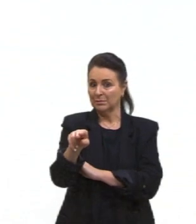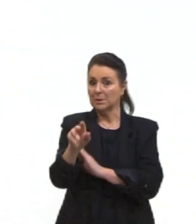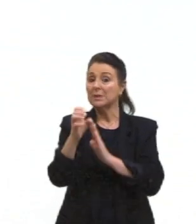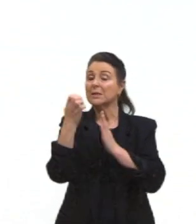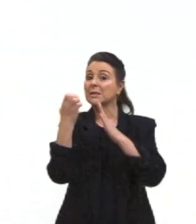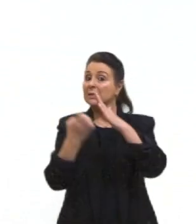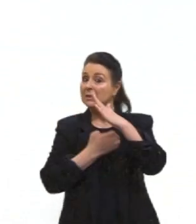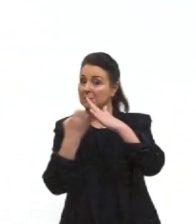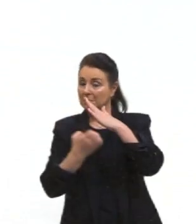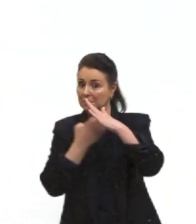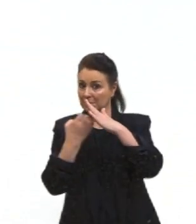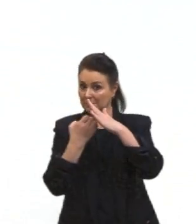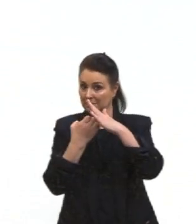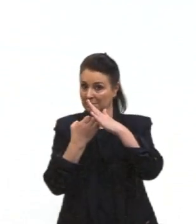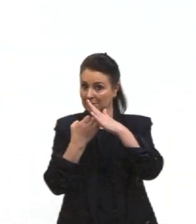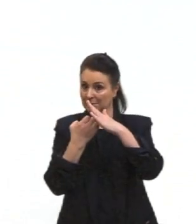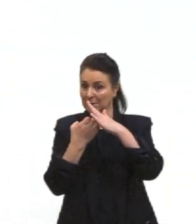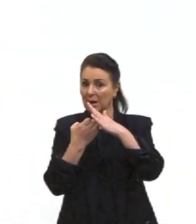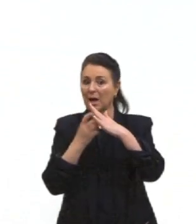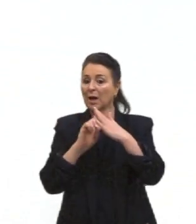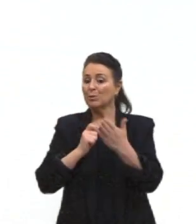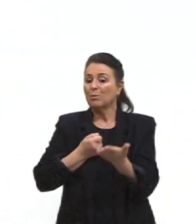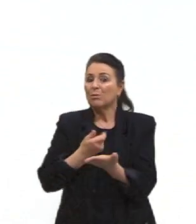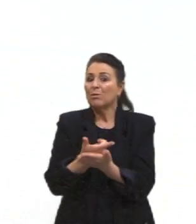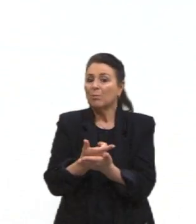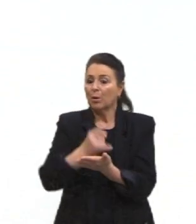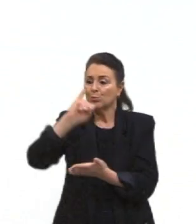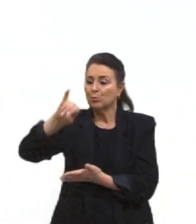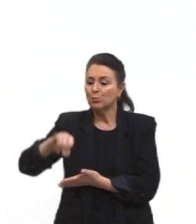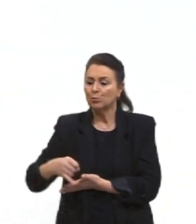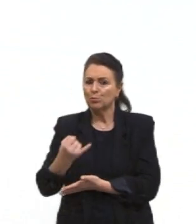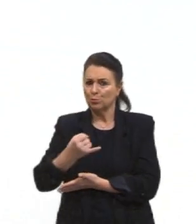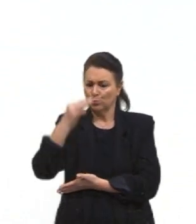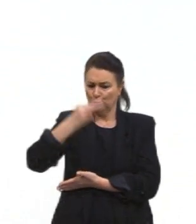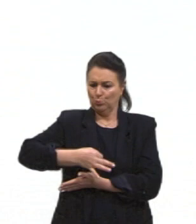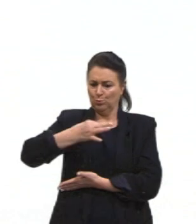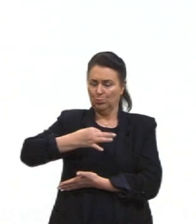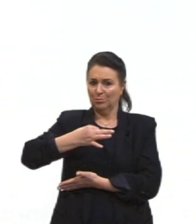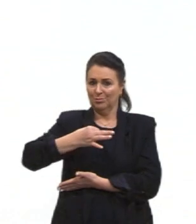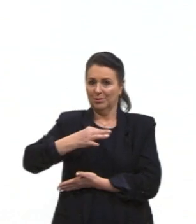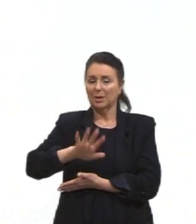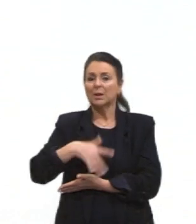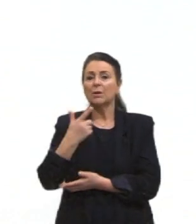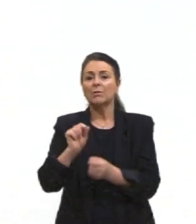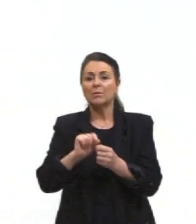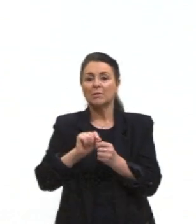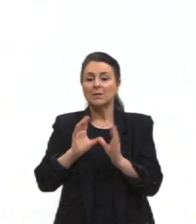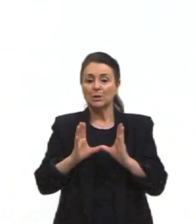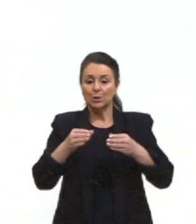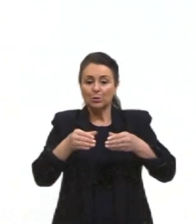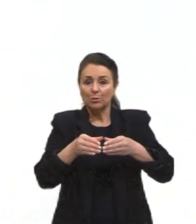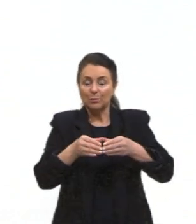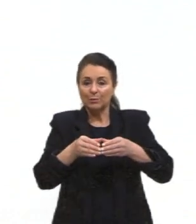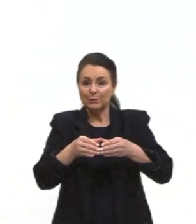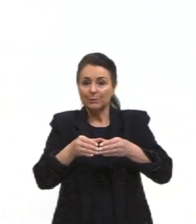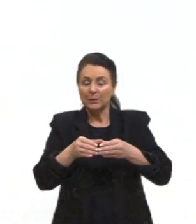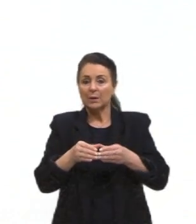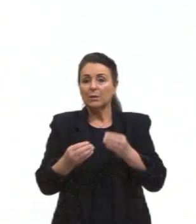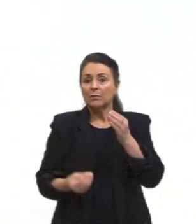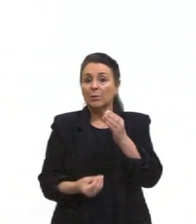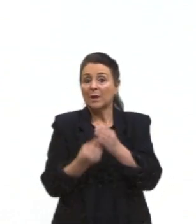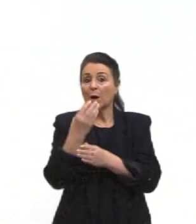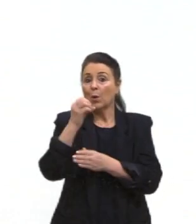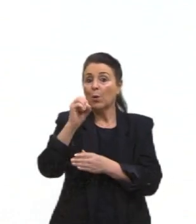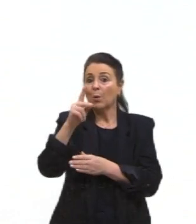pagando justo pra nós, então a gente vai, né, fazer essa questão aí, criar a